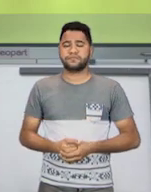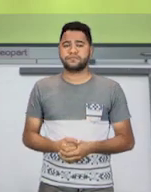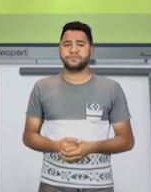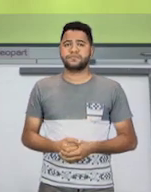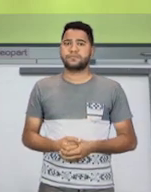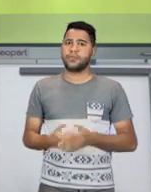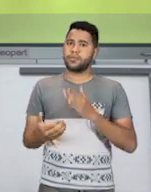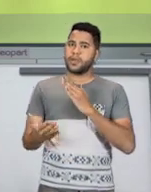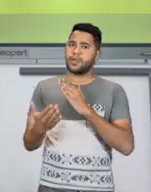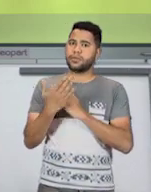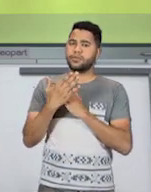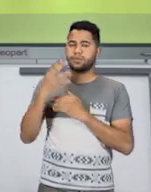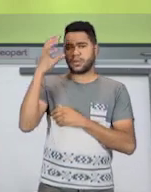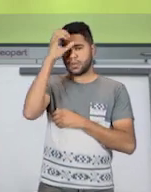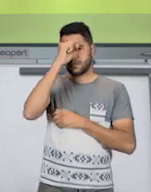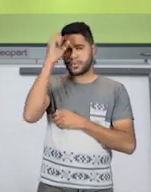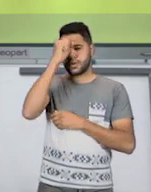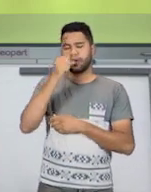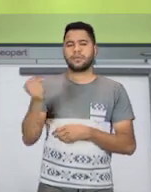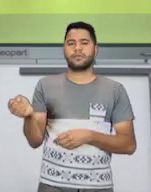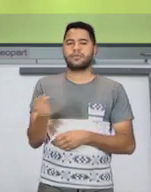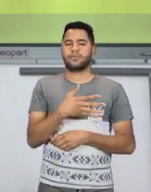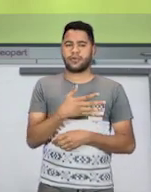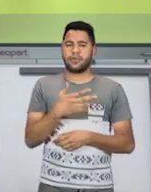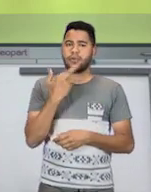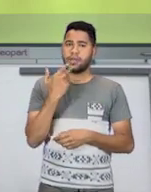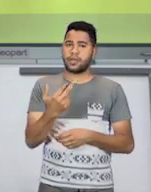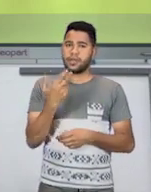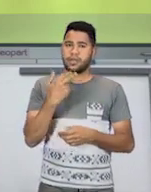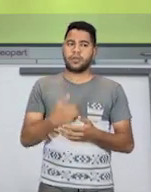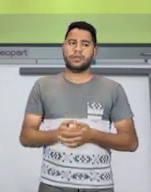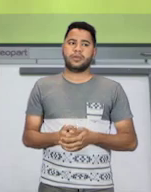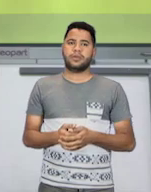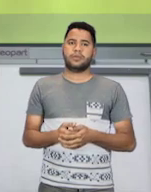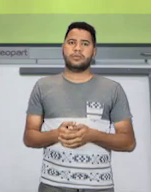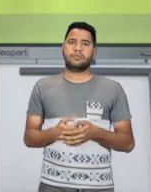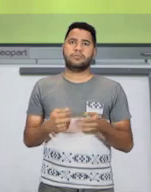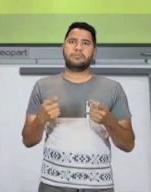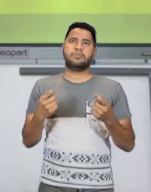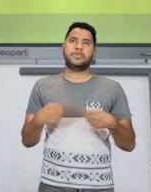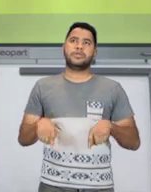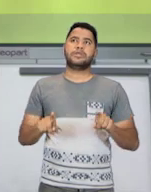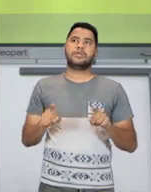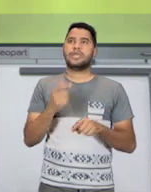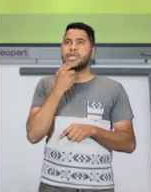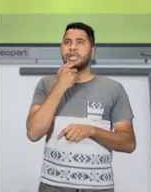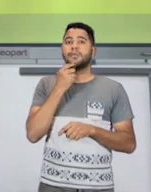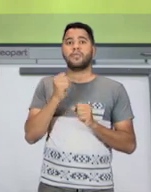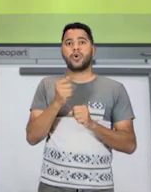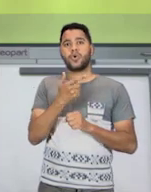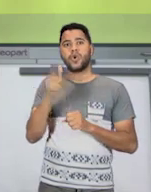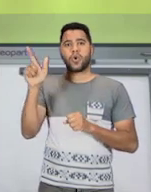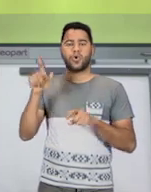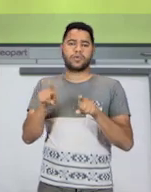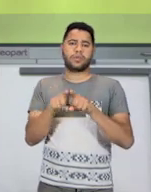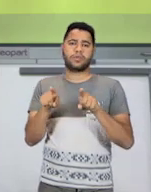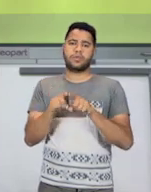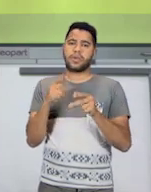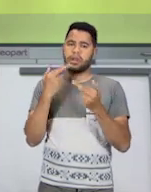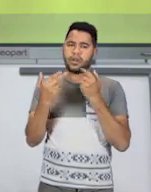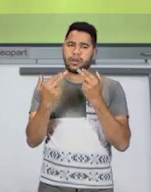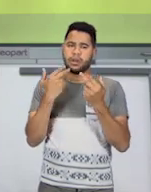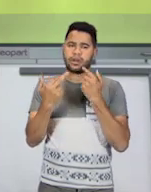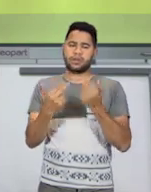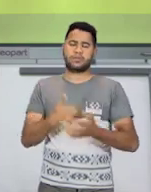me ajudar a aprender uma nova língua. Não necessariamente o inglês, mas outras línguas também que vocês queiram aprender depois.